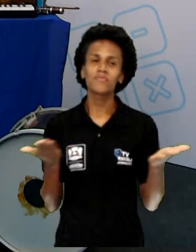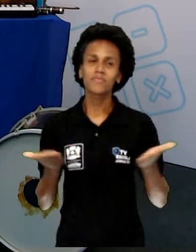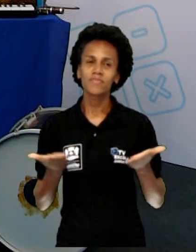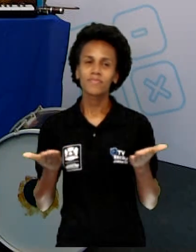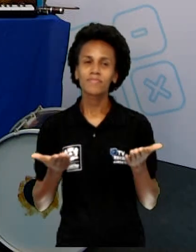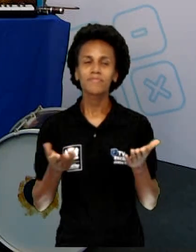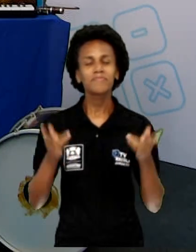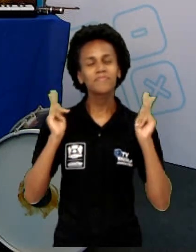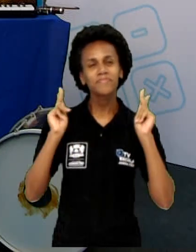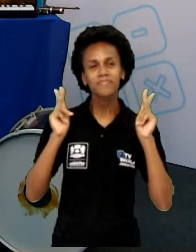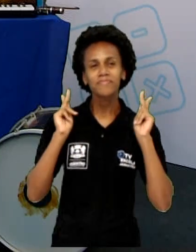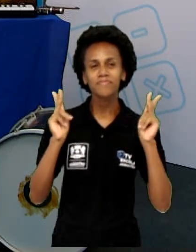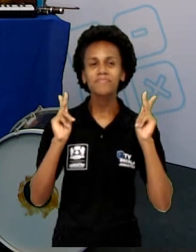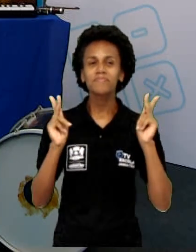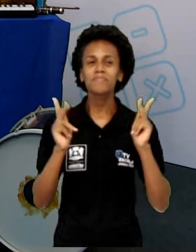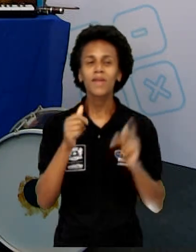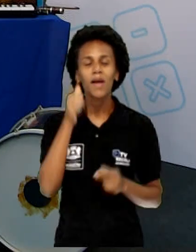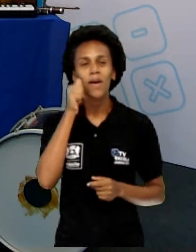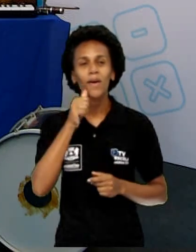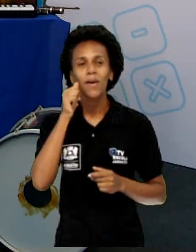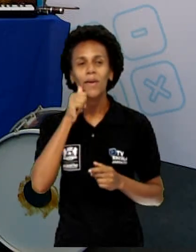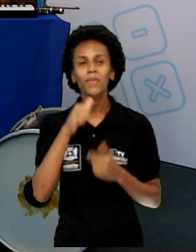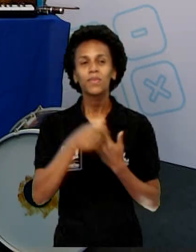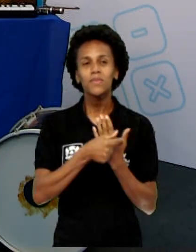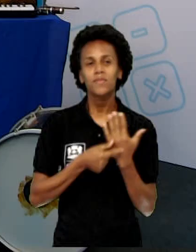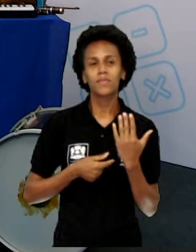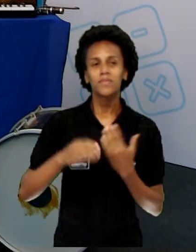falar de uma compositora chamada Chiquinha Gonzaga.